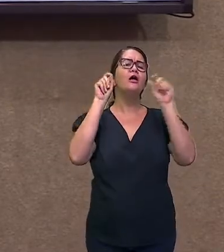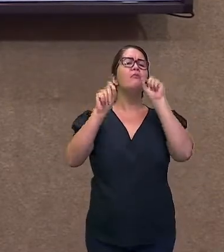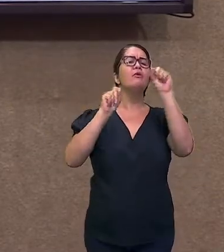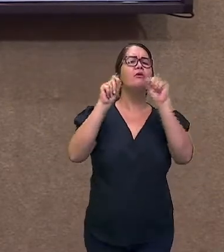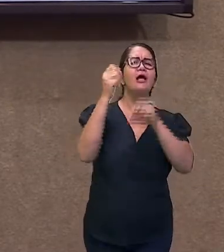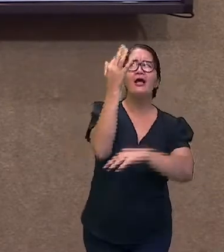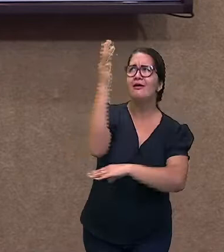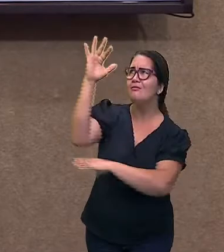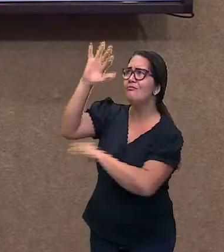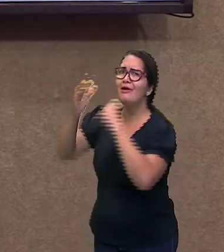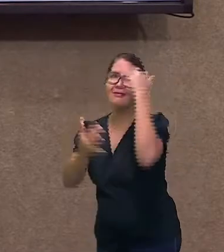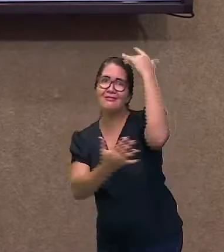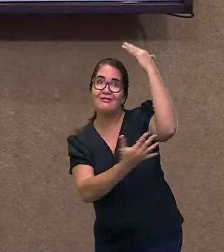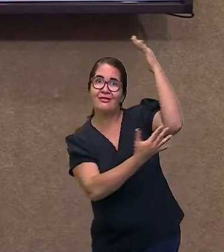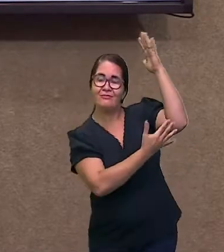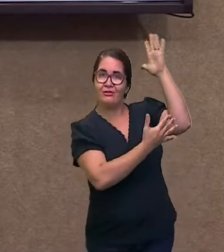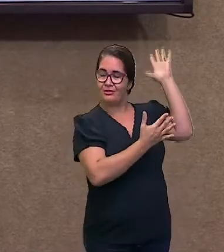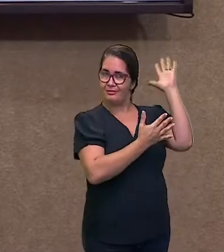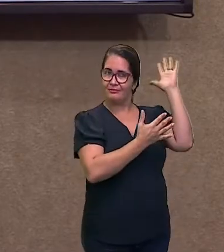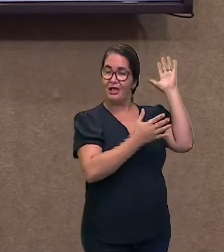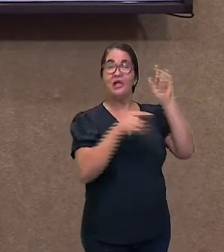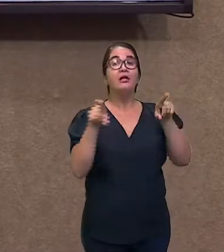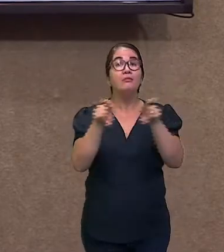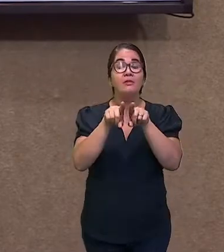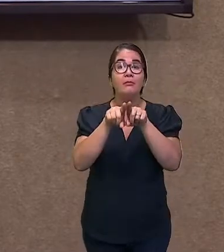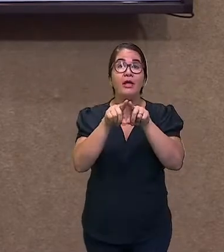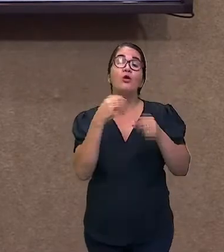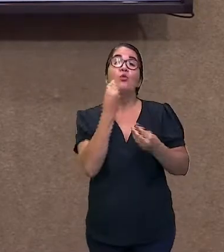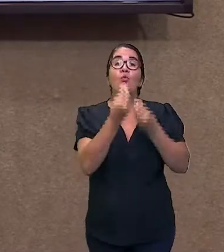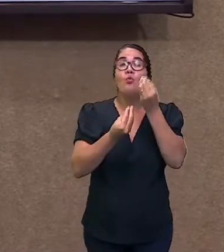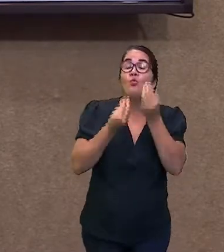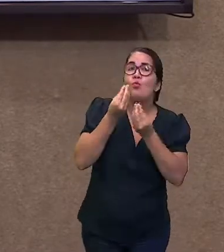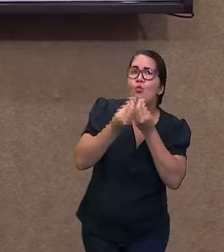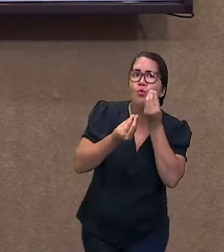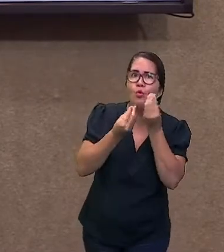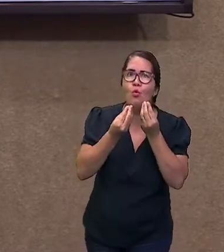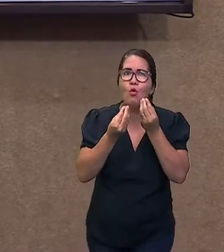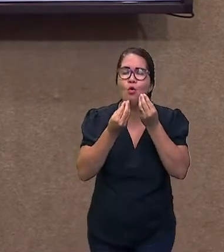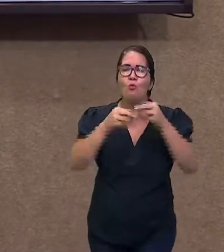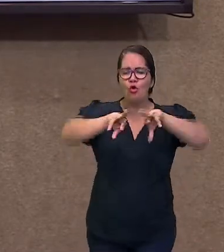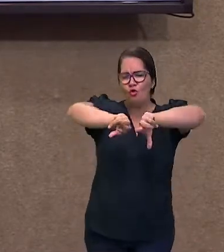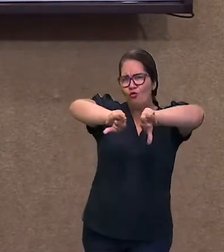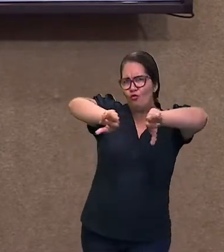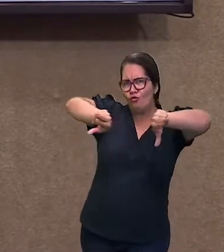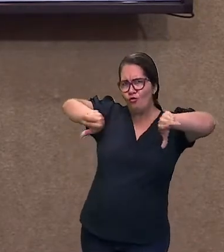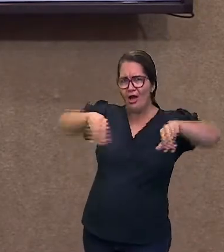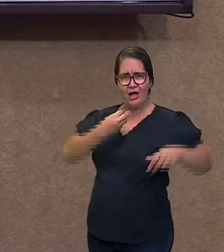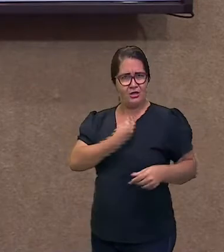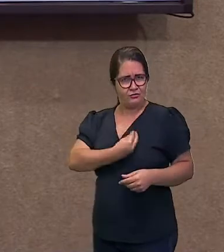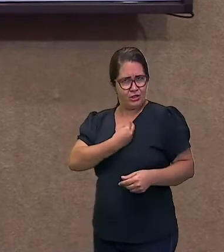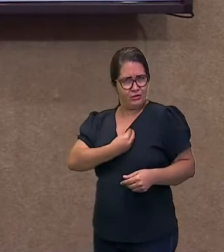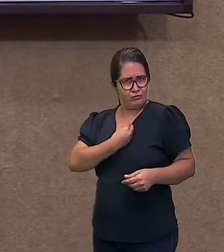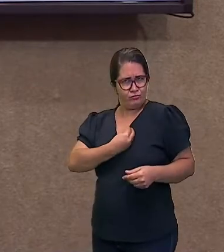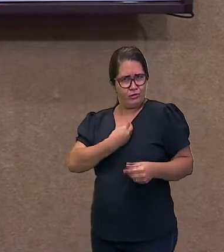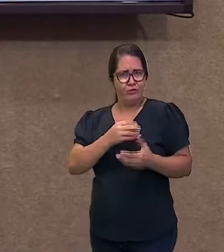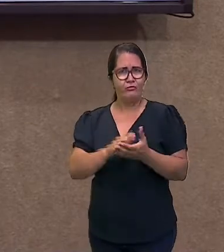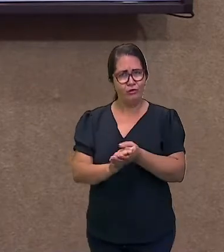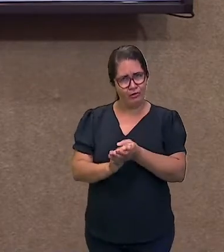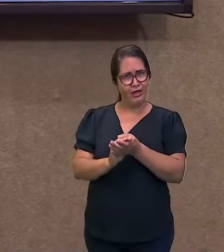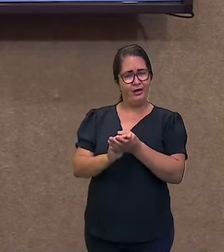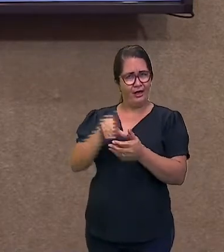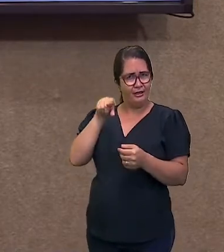os seres vivos sobrevivem neste meio e interagem com ele. Vamos lá!